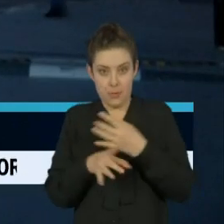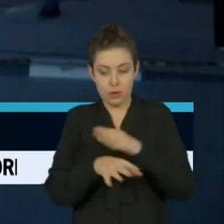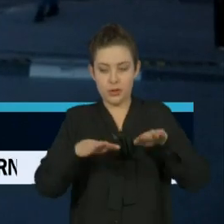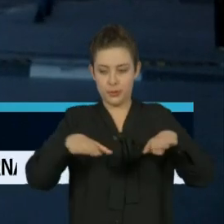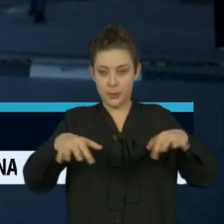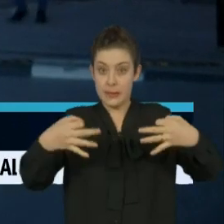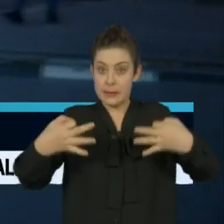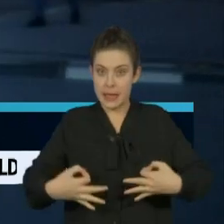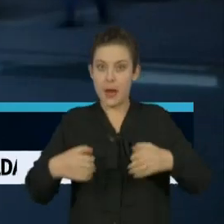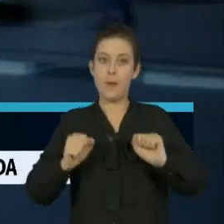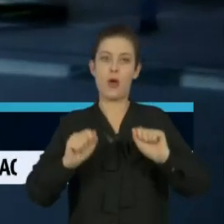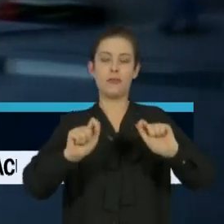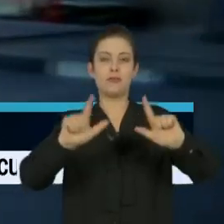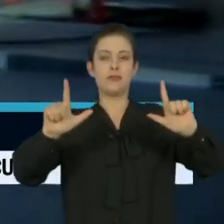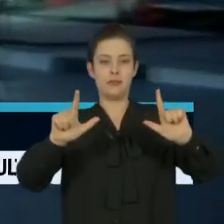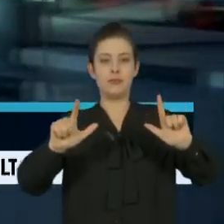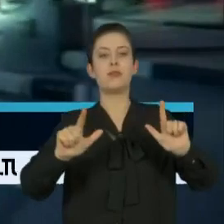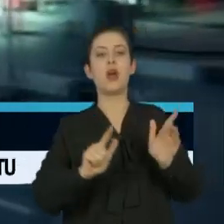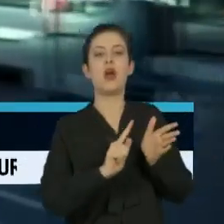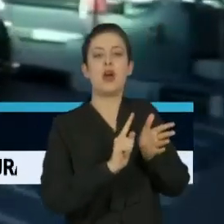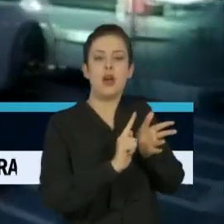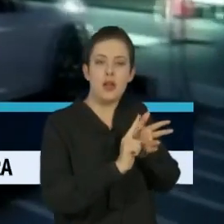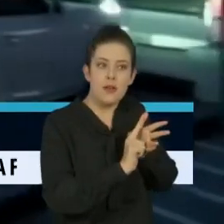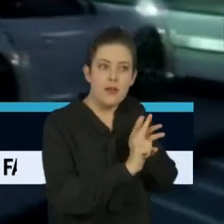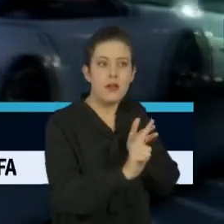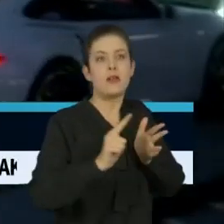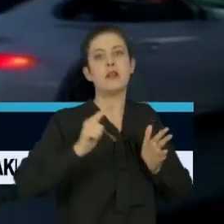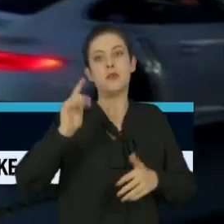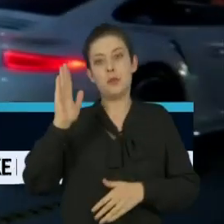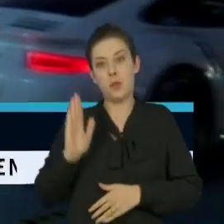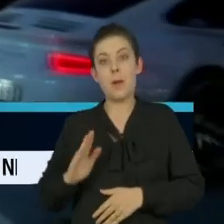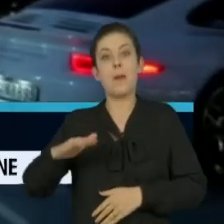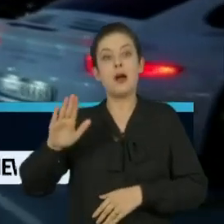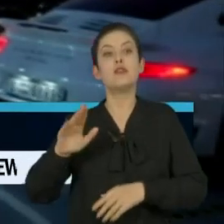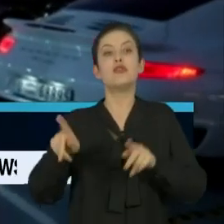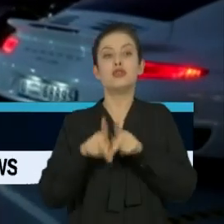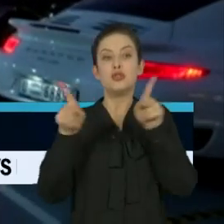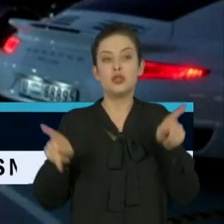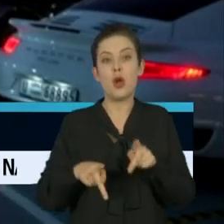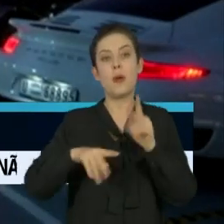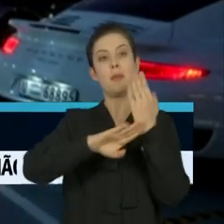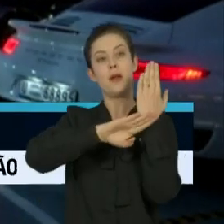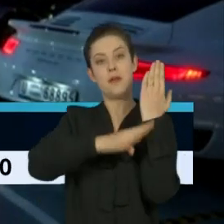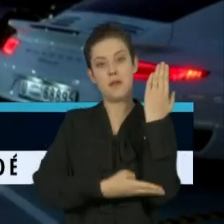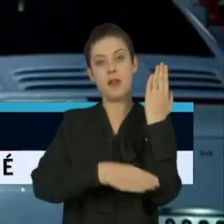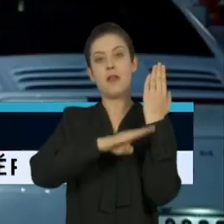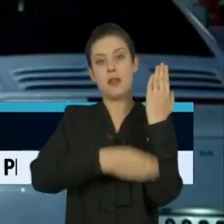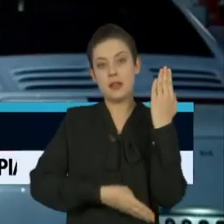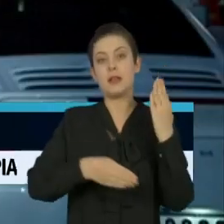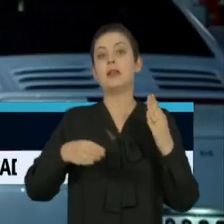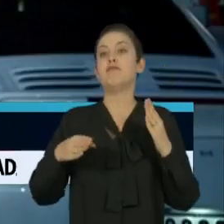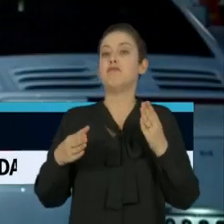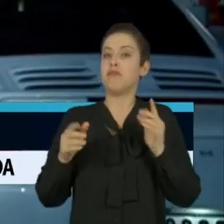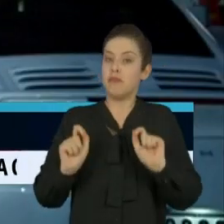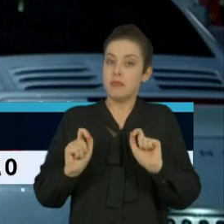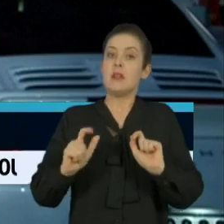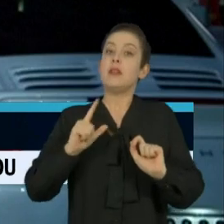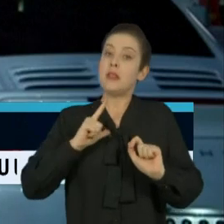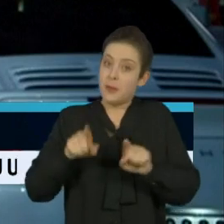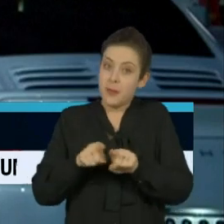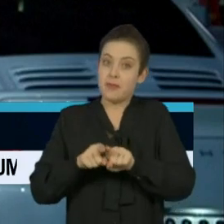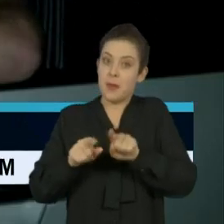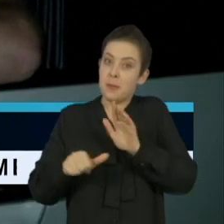Dubai, nos Emirados Árabes, o telhado de um dos maiores shoppings do mundo foi o lugar escolhido para sessões de cinema. Os